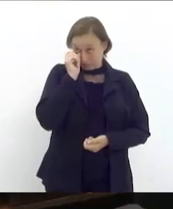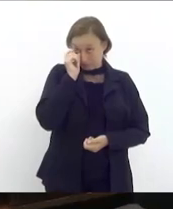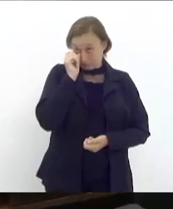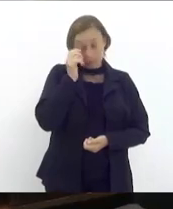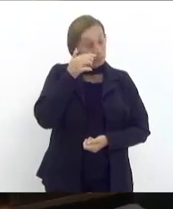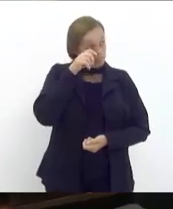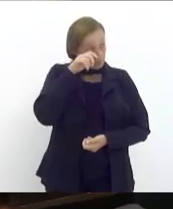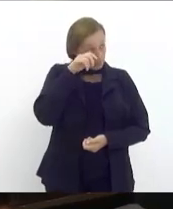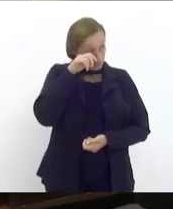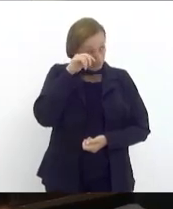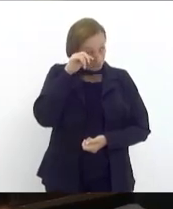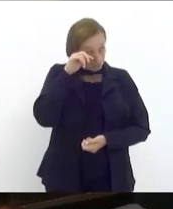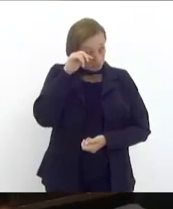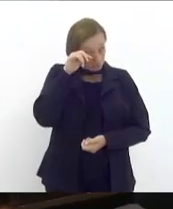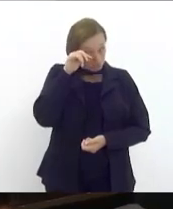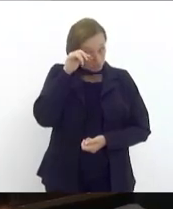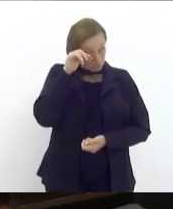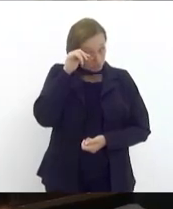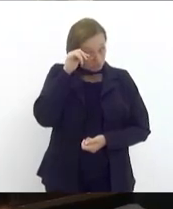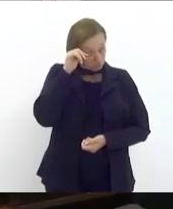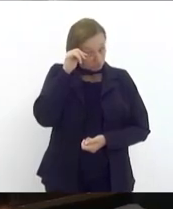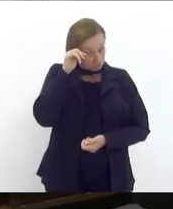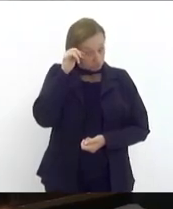do mar.